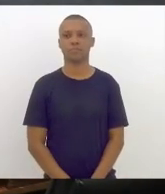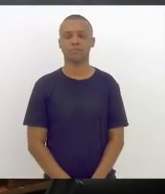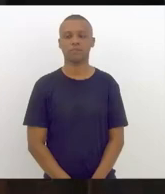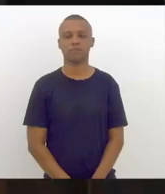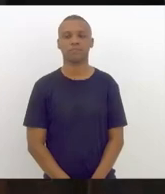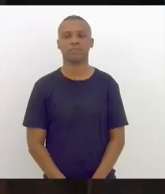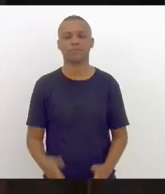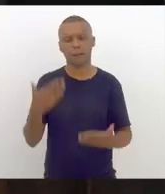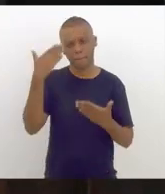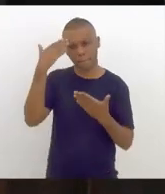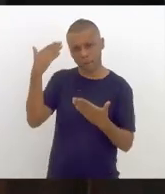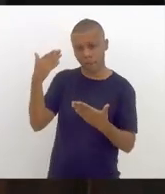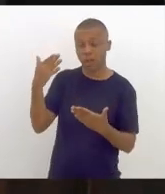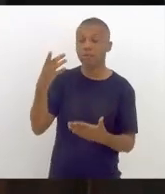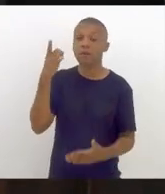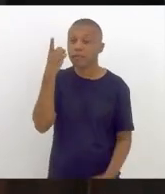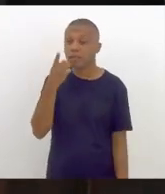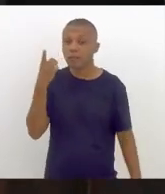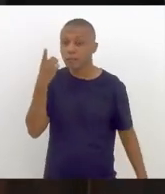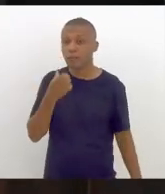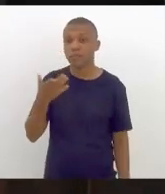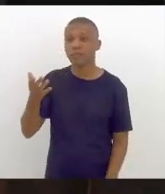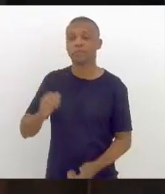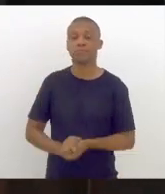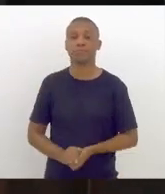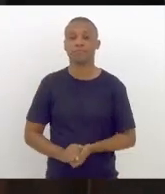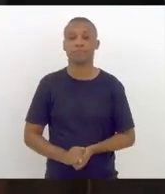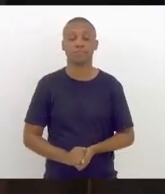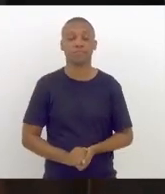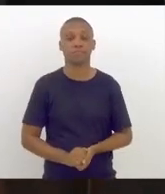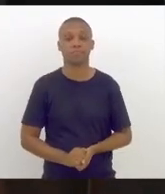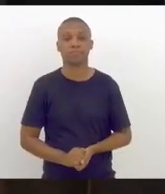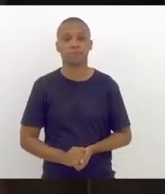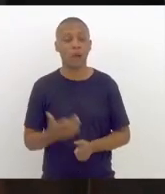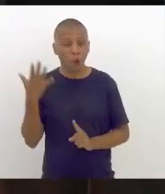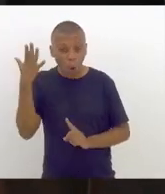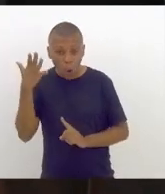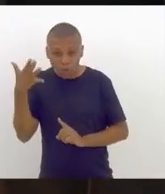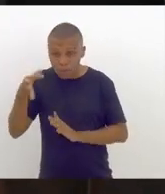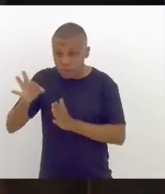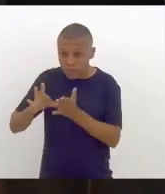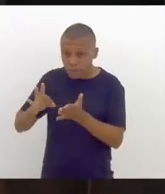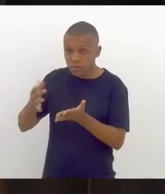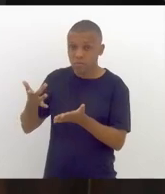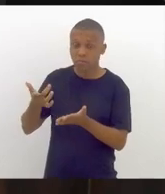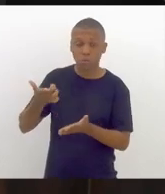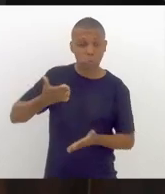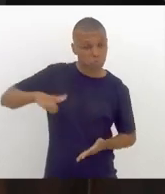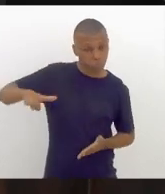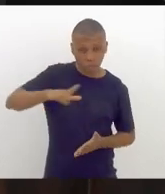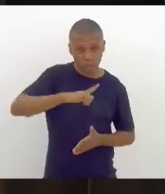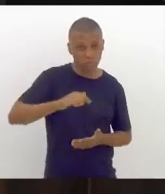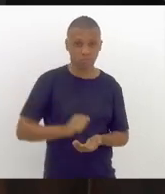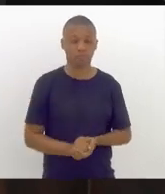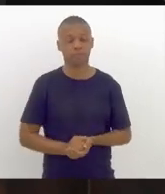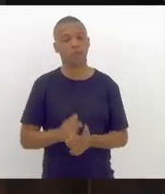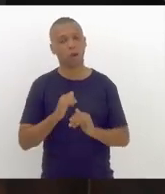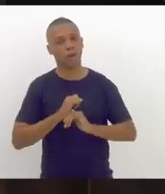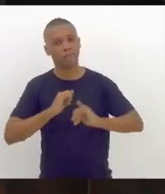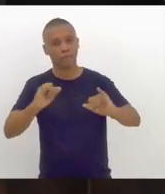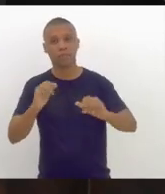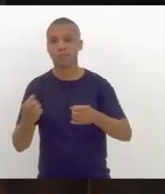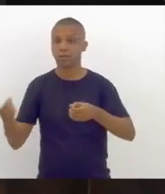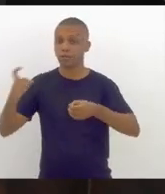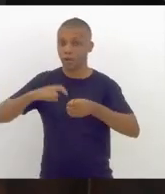Obrigado, senhora deputada. Em não havendo mais oradores inscritos, retornamos